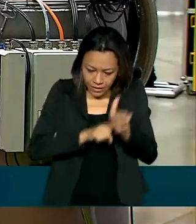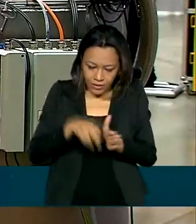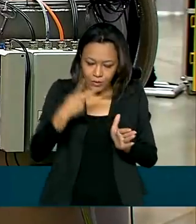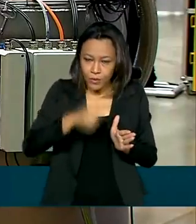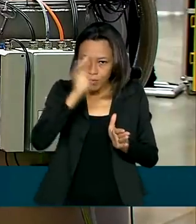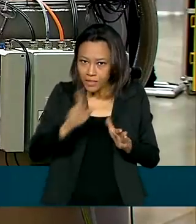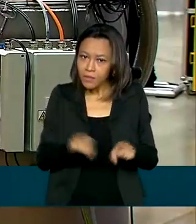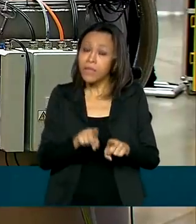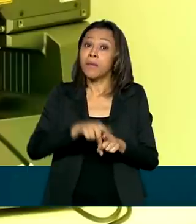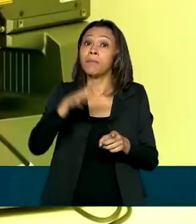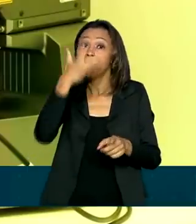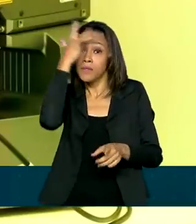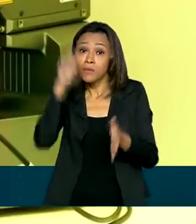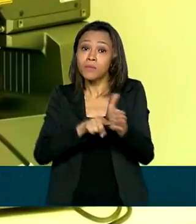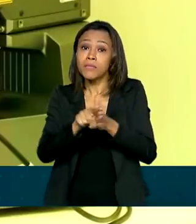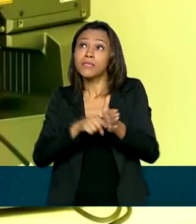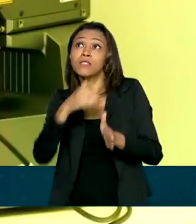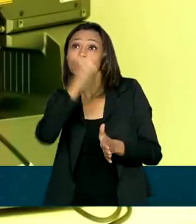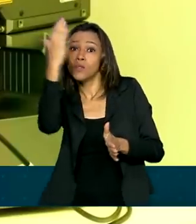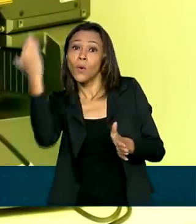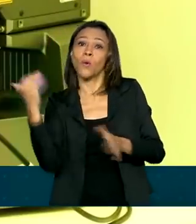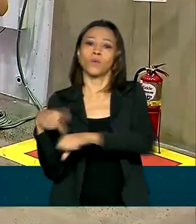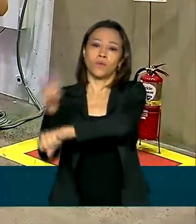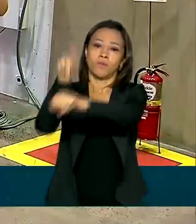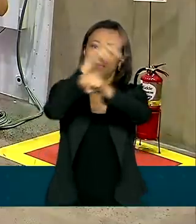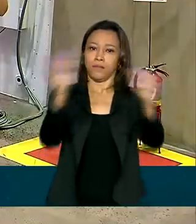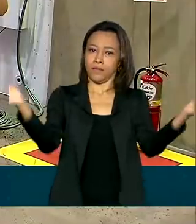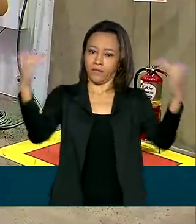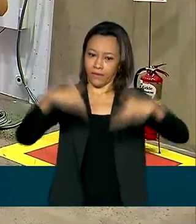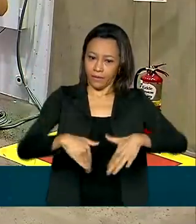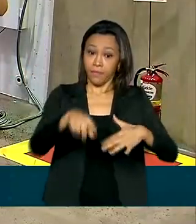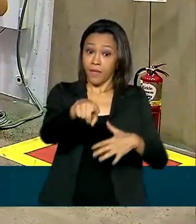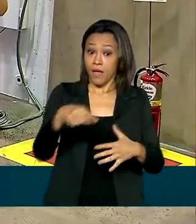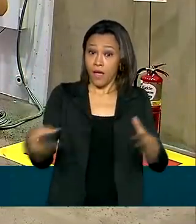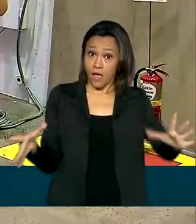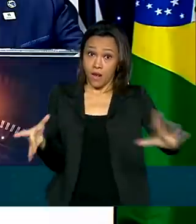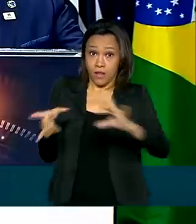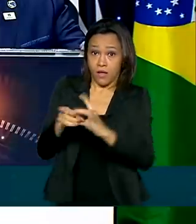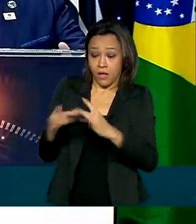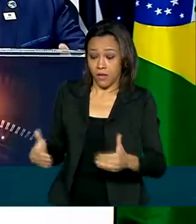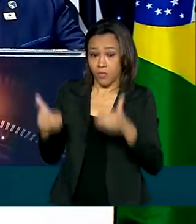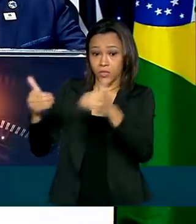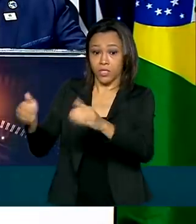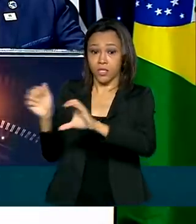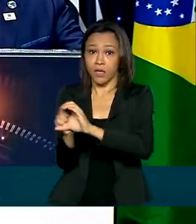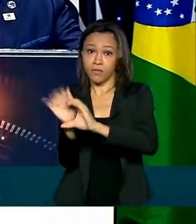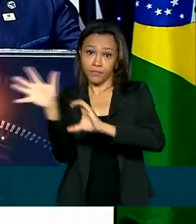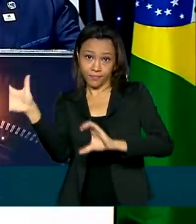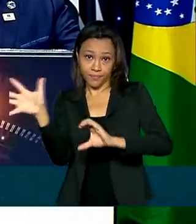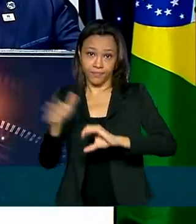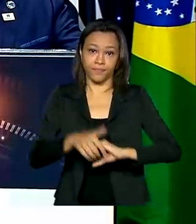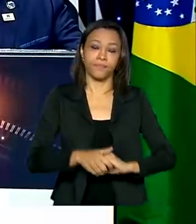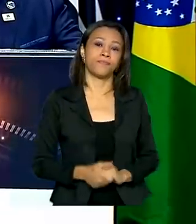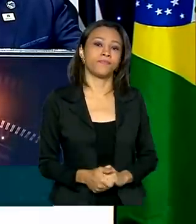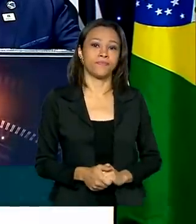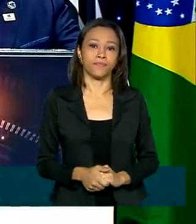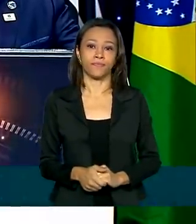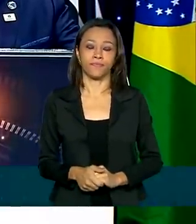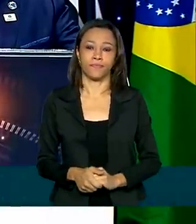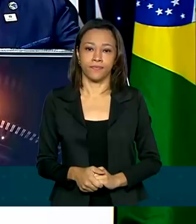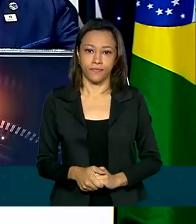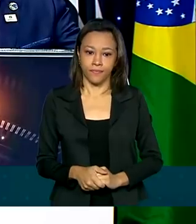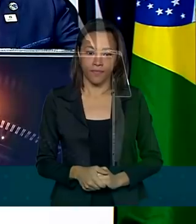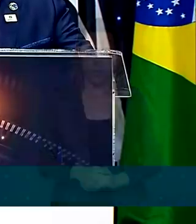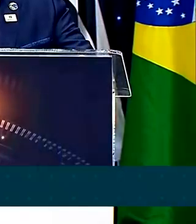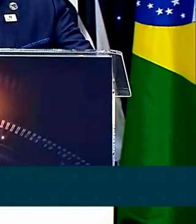países. O investimento é do Ministério da Ciência, Tecnologia e Inovações. Esse centro aqui realmente é capaz de